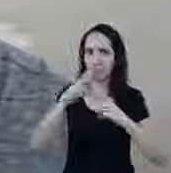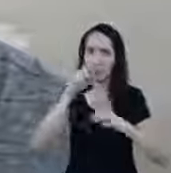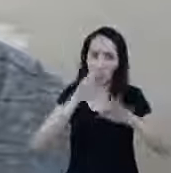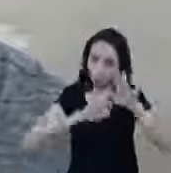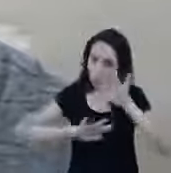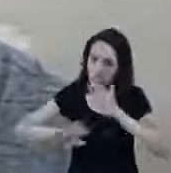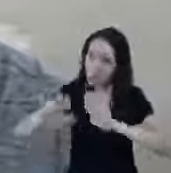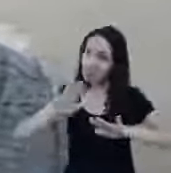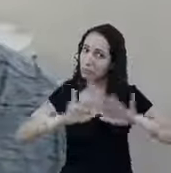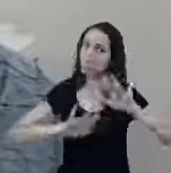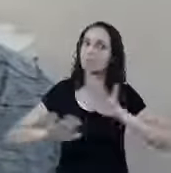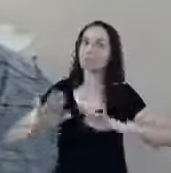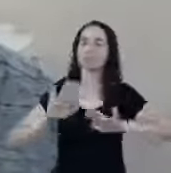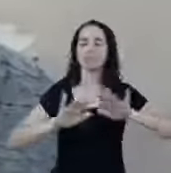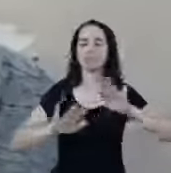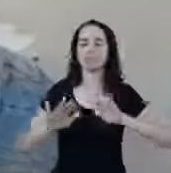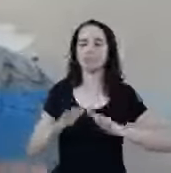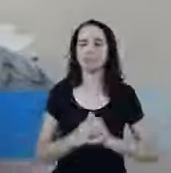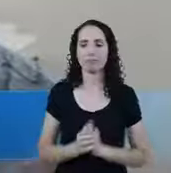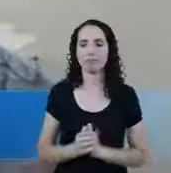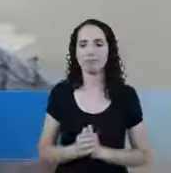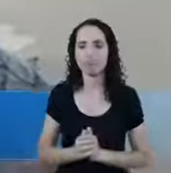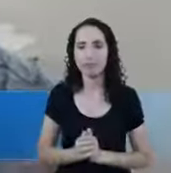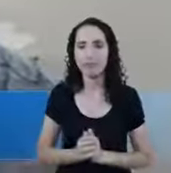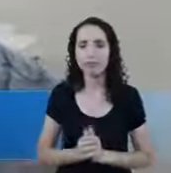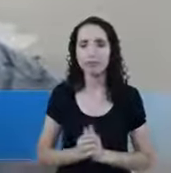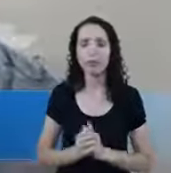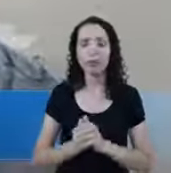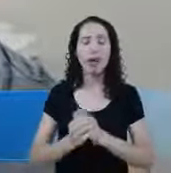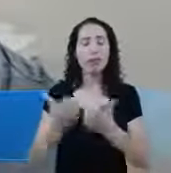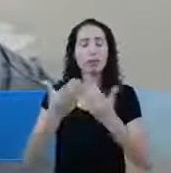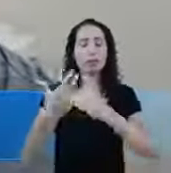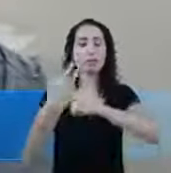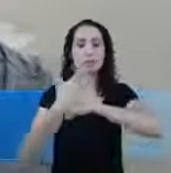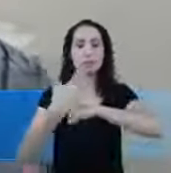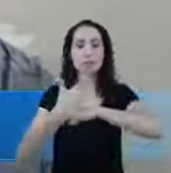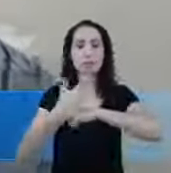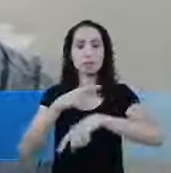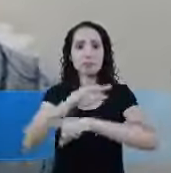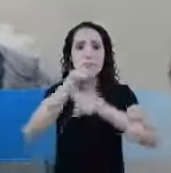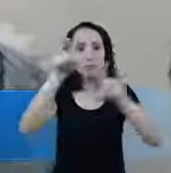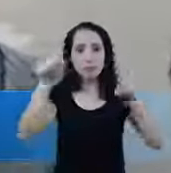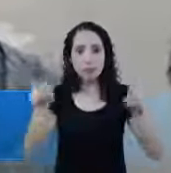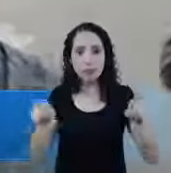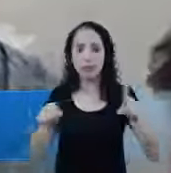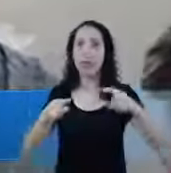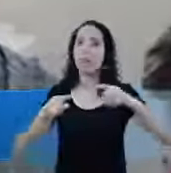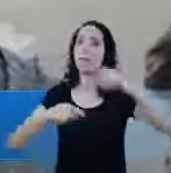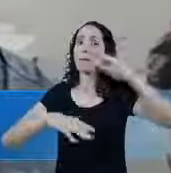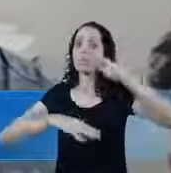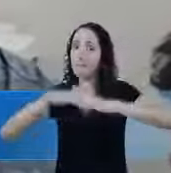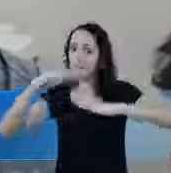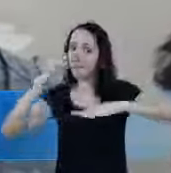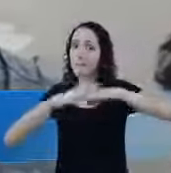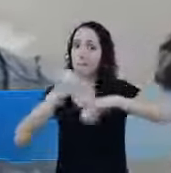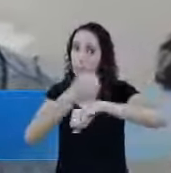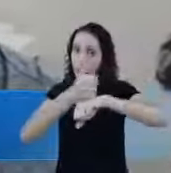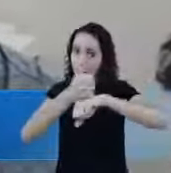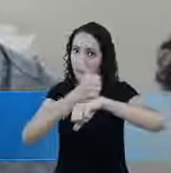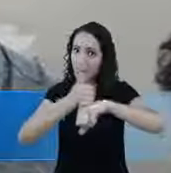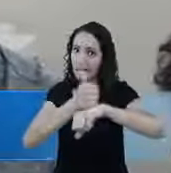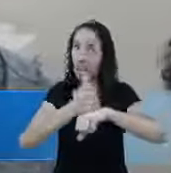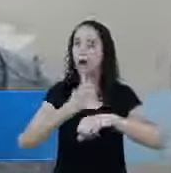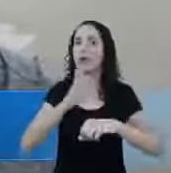Inclusive Por isso que a gente Tratou de trazer Essa live Aqui hoje Para você Com os profissionais Habilitados